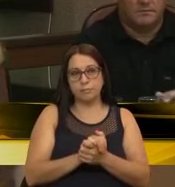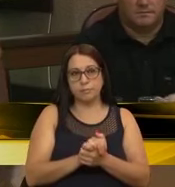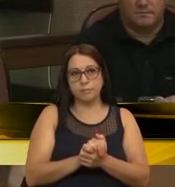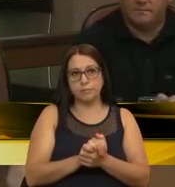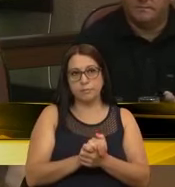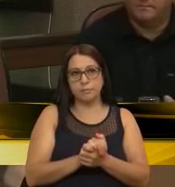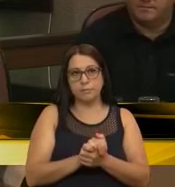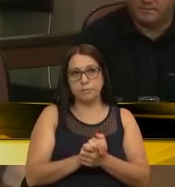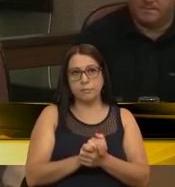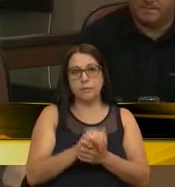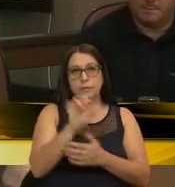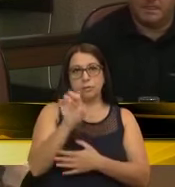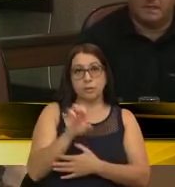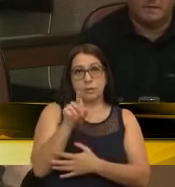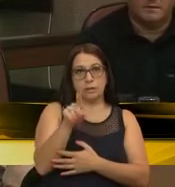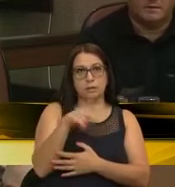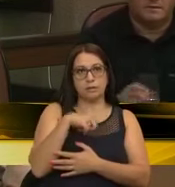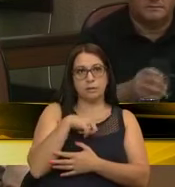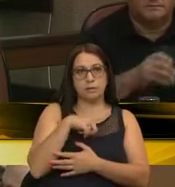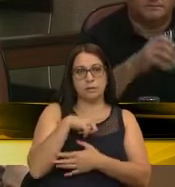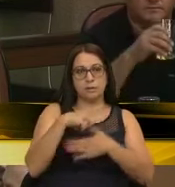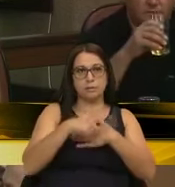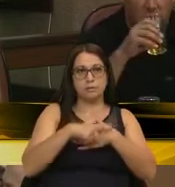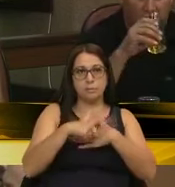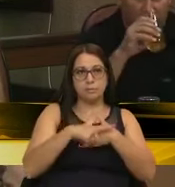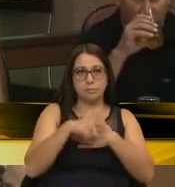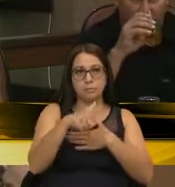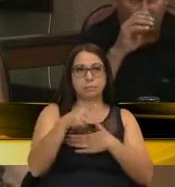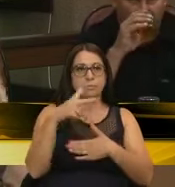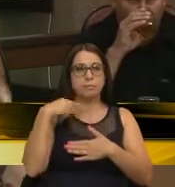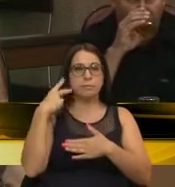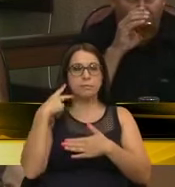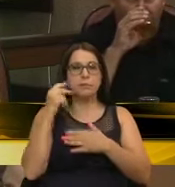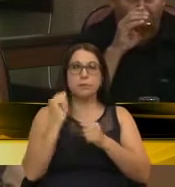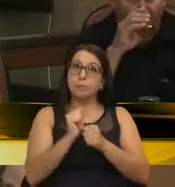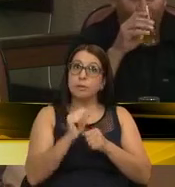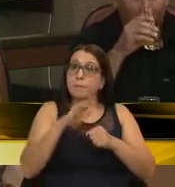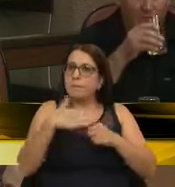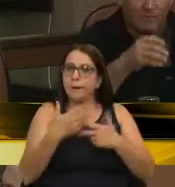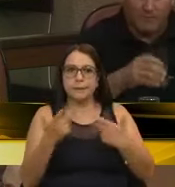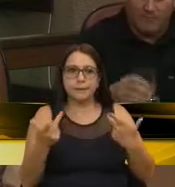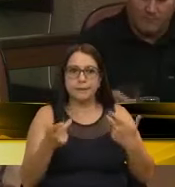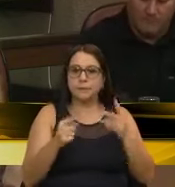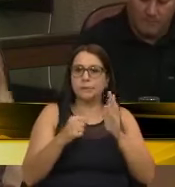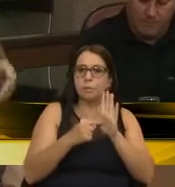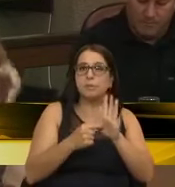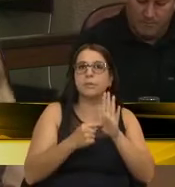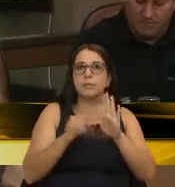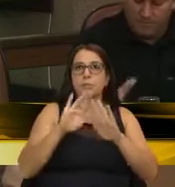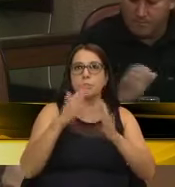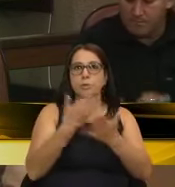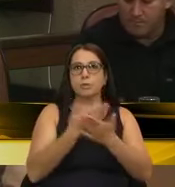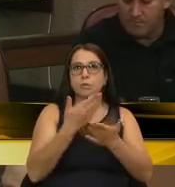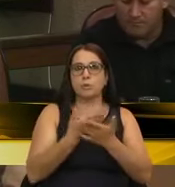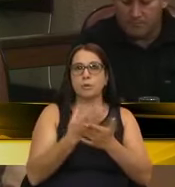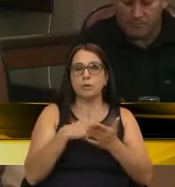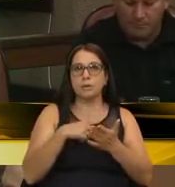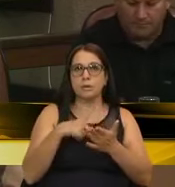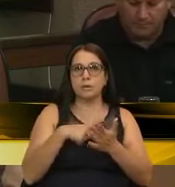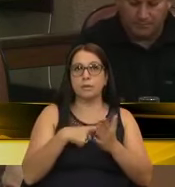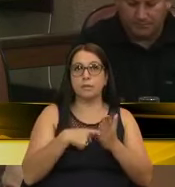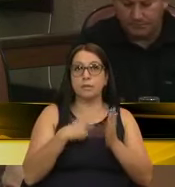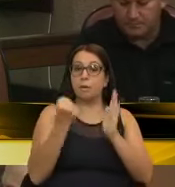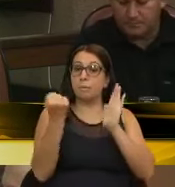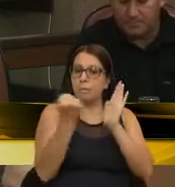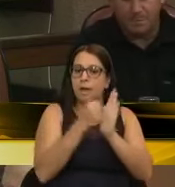governador Leite, a senhora tem essa tarefa, vereadora, de poder dar novas caras para uma escola que foi referência no estado